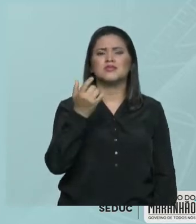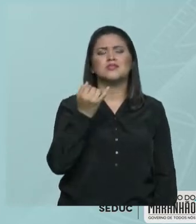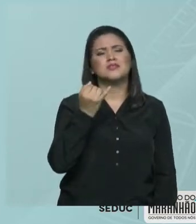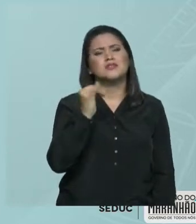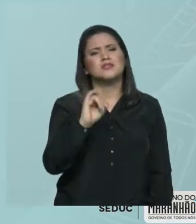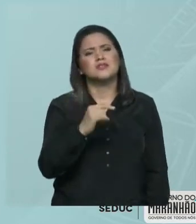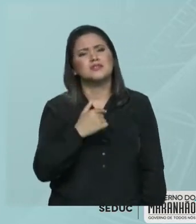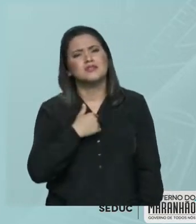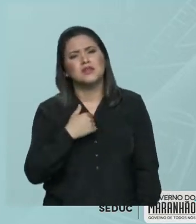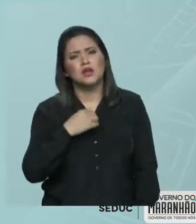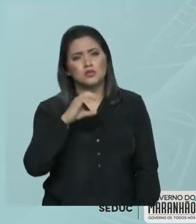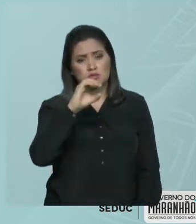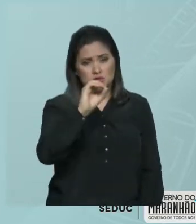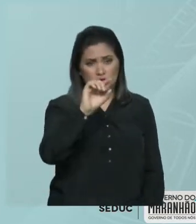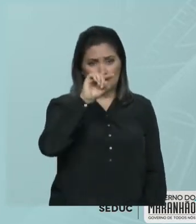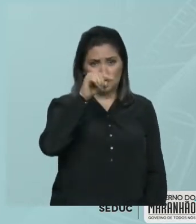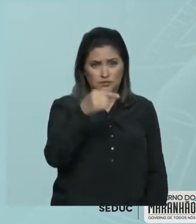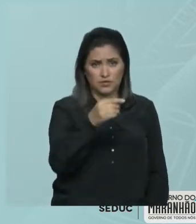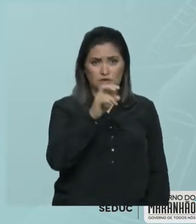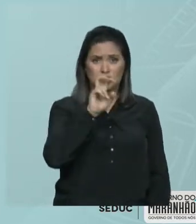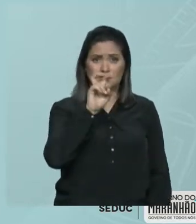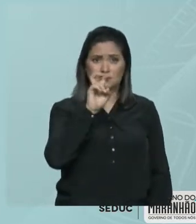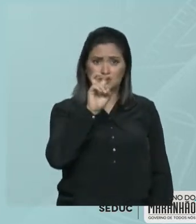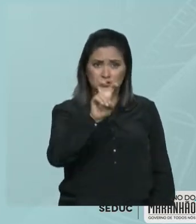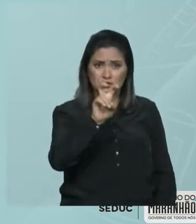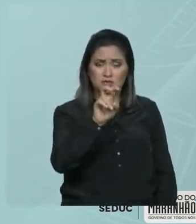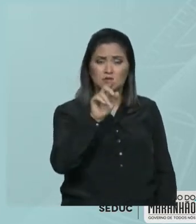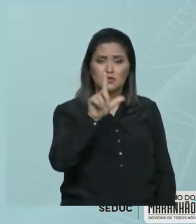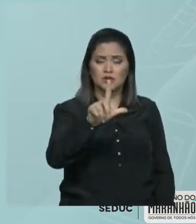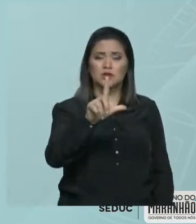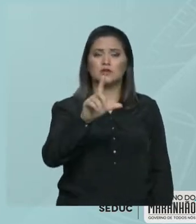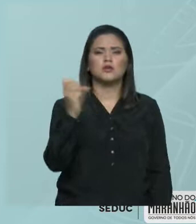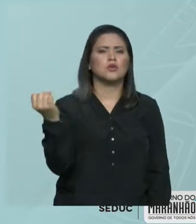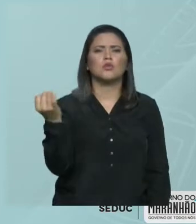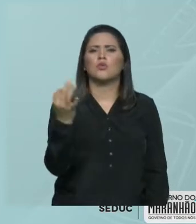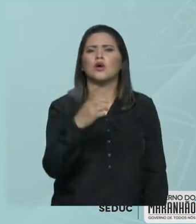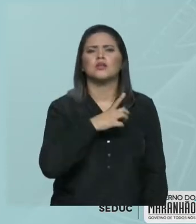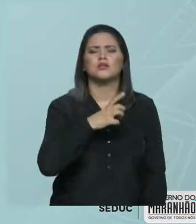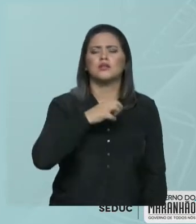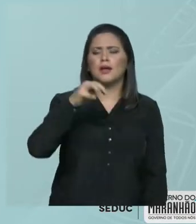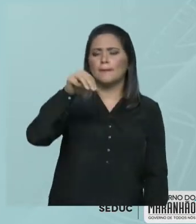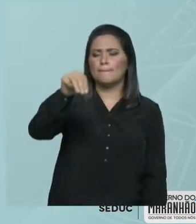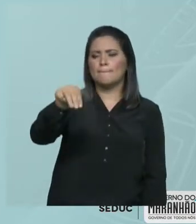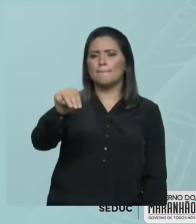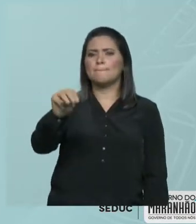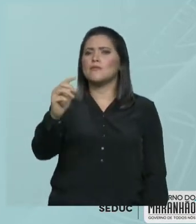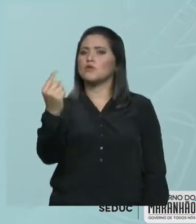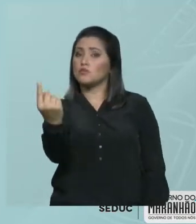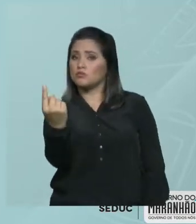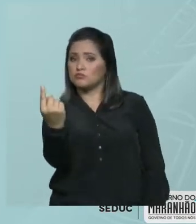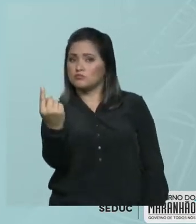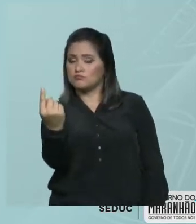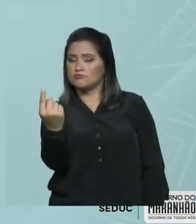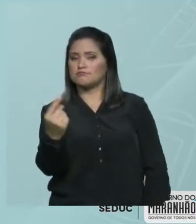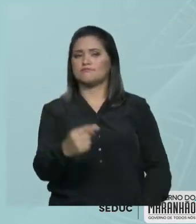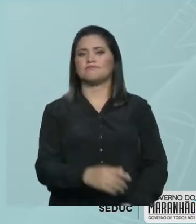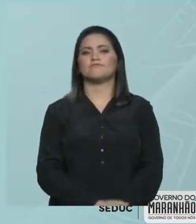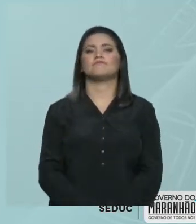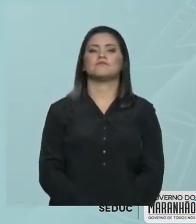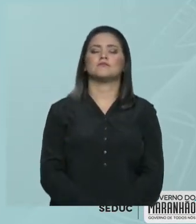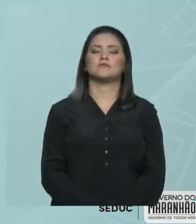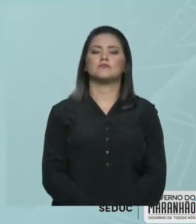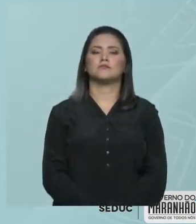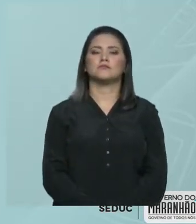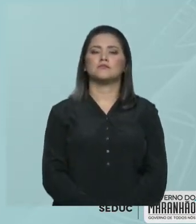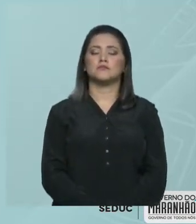ter em massa do soluto. Mais uma vez, tranquilamente, você pode aplicar a fórmula. Quanto é a fórmula? Como é a